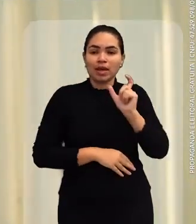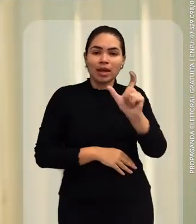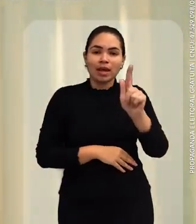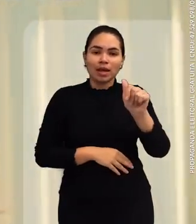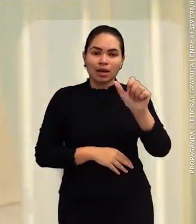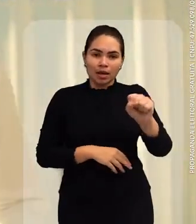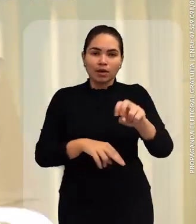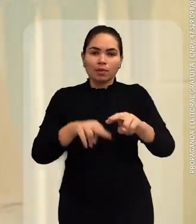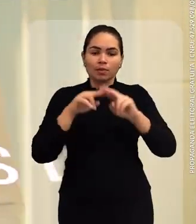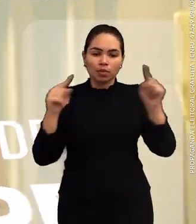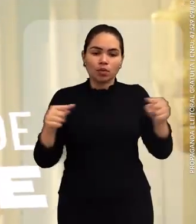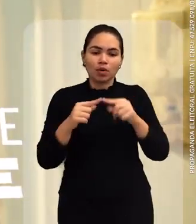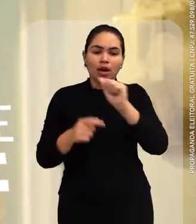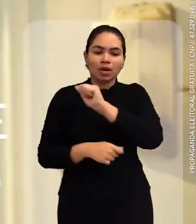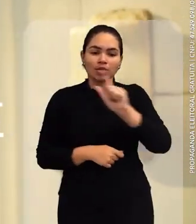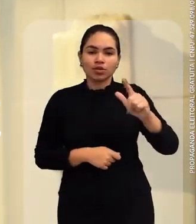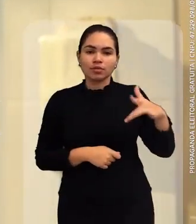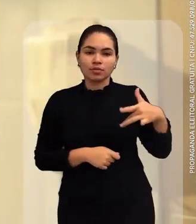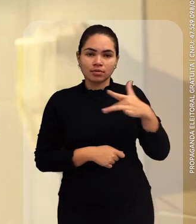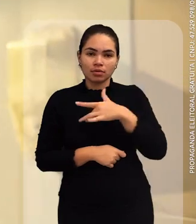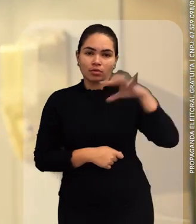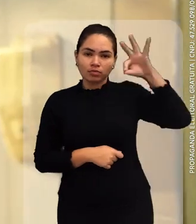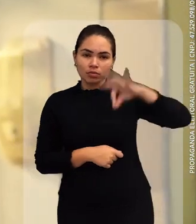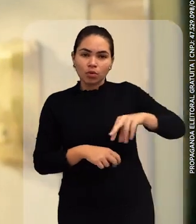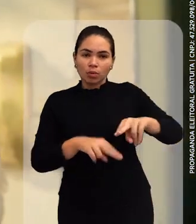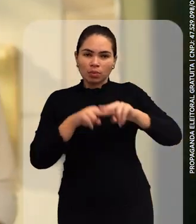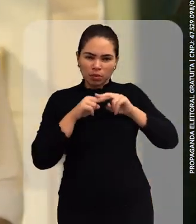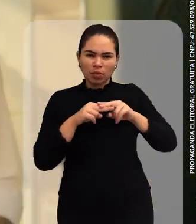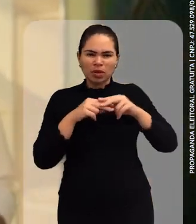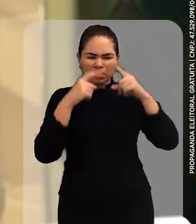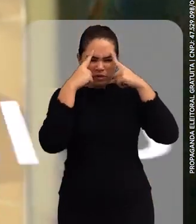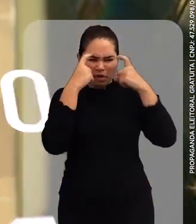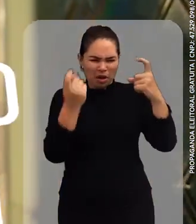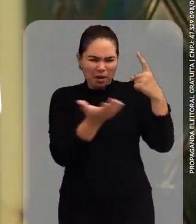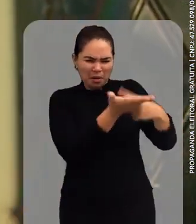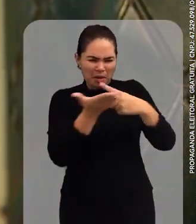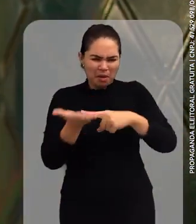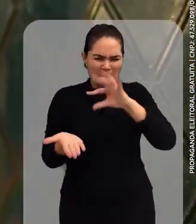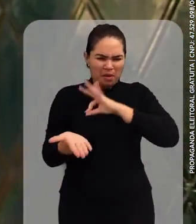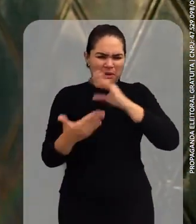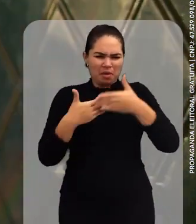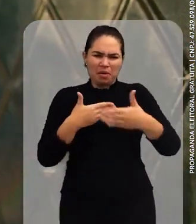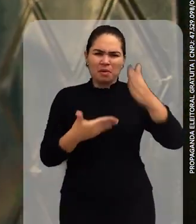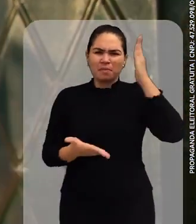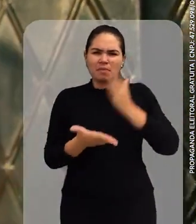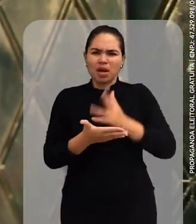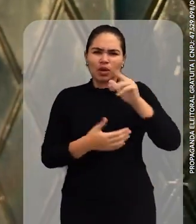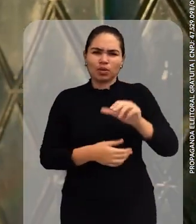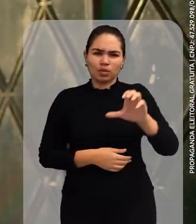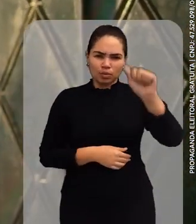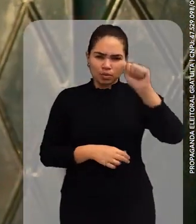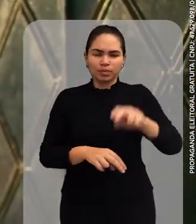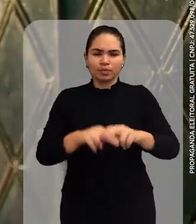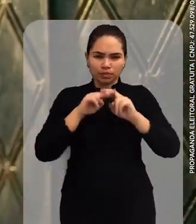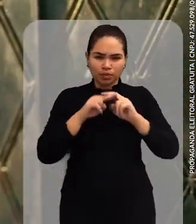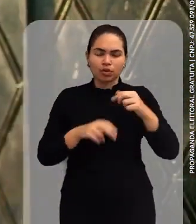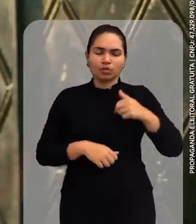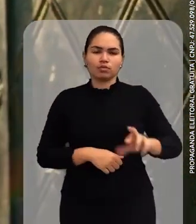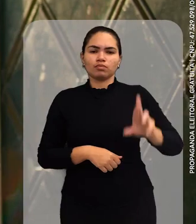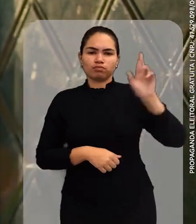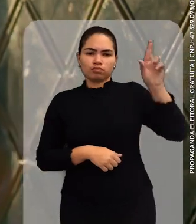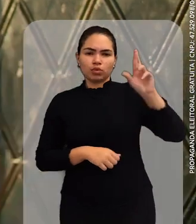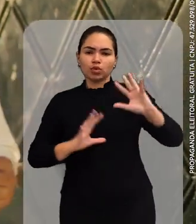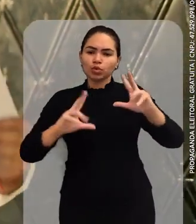o vale gás, o piso dos agentes de saúde. E como relator da CPI, enfrentei o motim para que nunca mais aconteça.